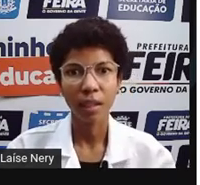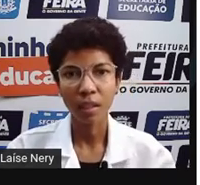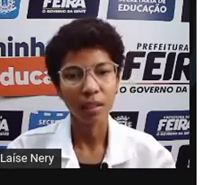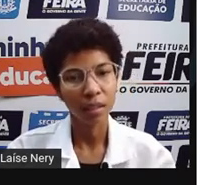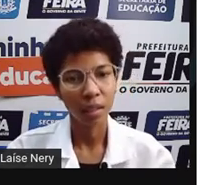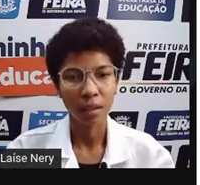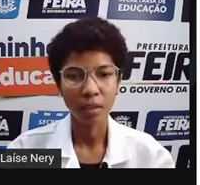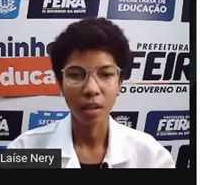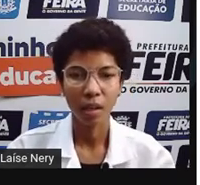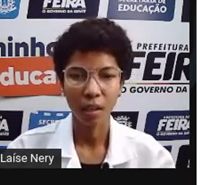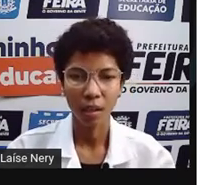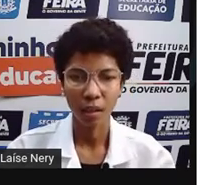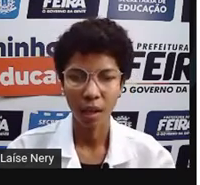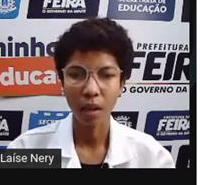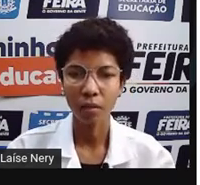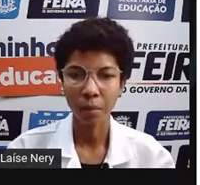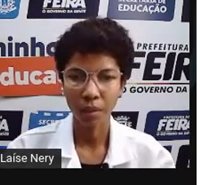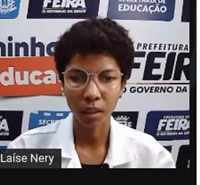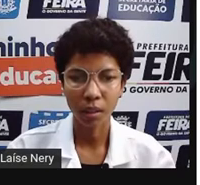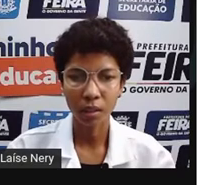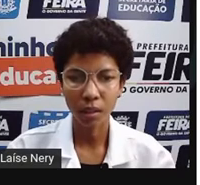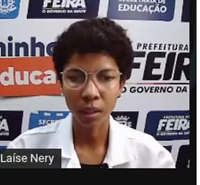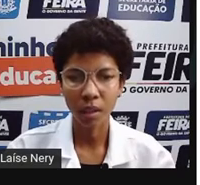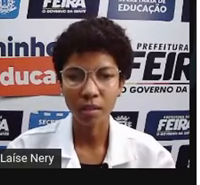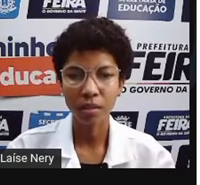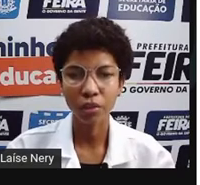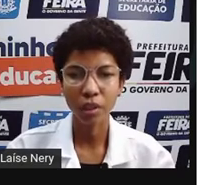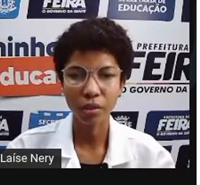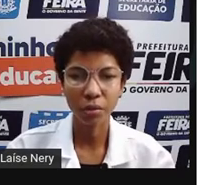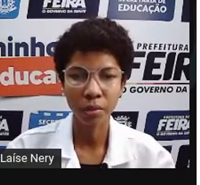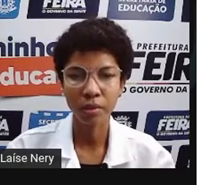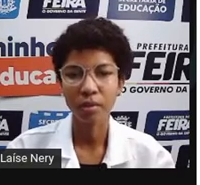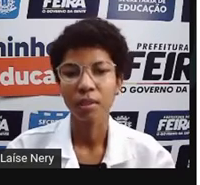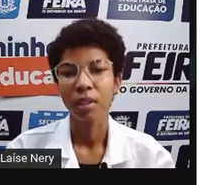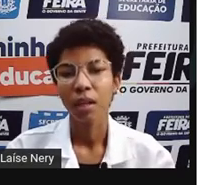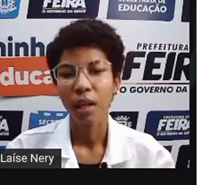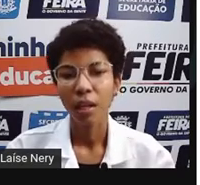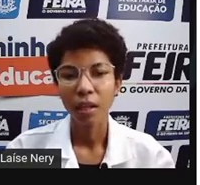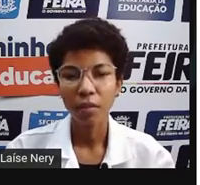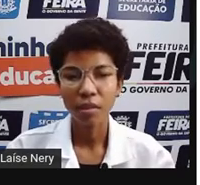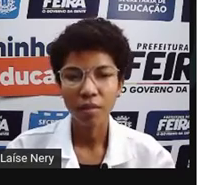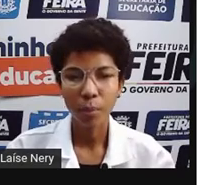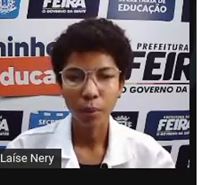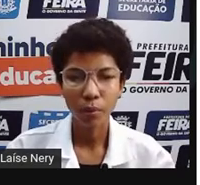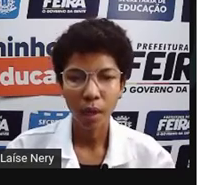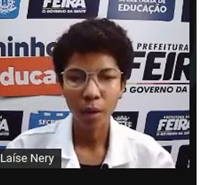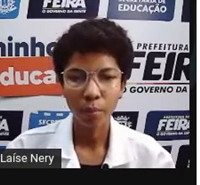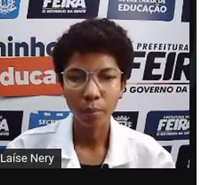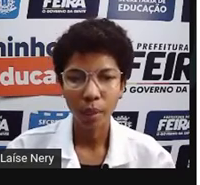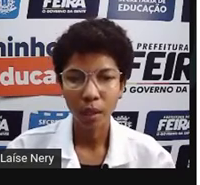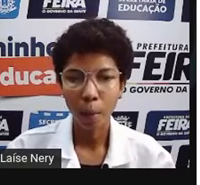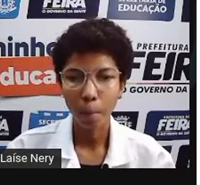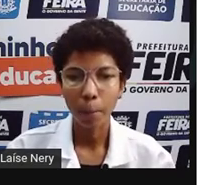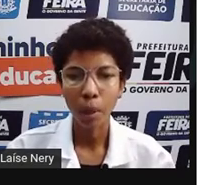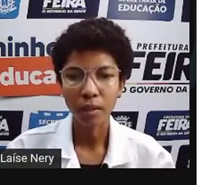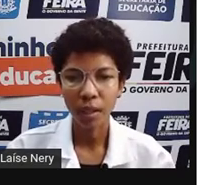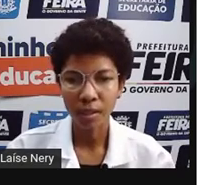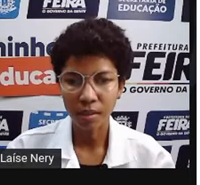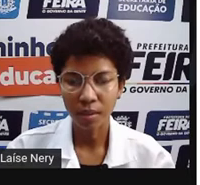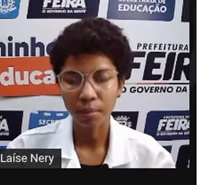tem que ter, né? Ela é regulamentada, que tenha essas indicações. E você vai procurar pela